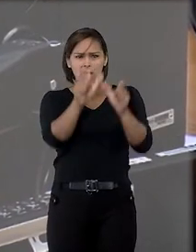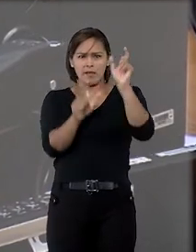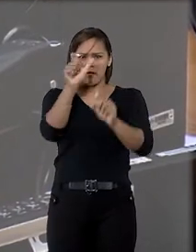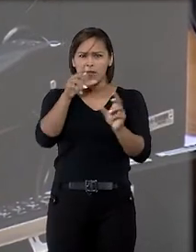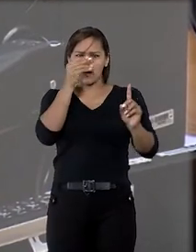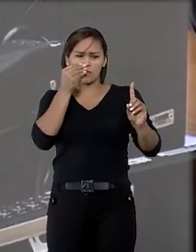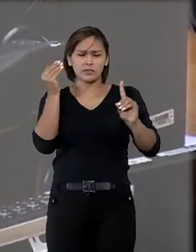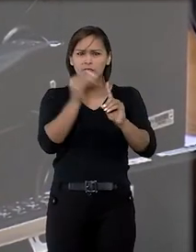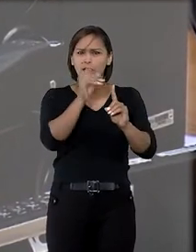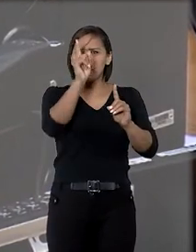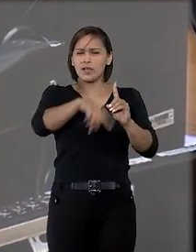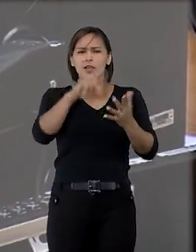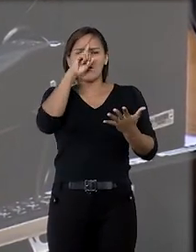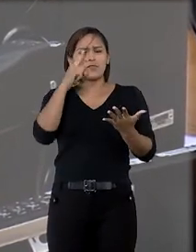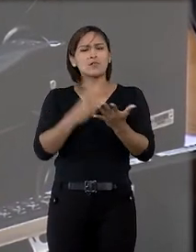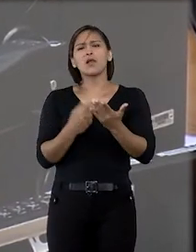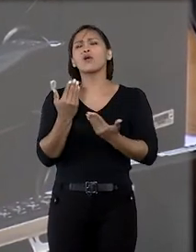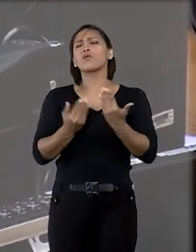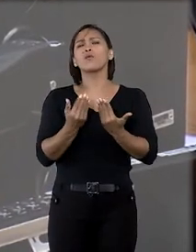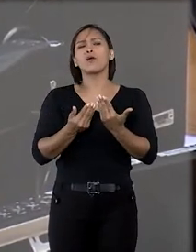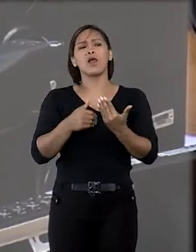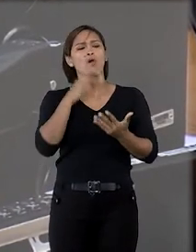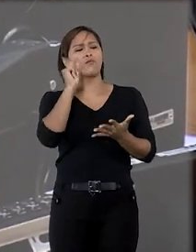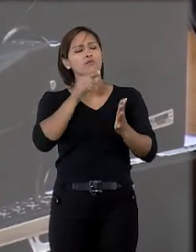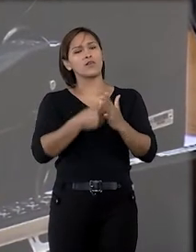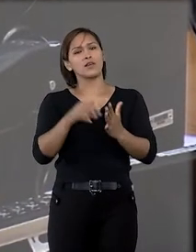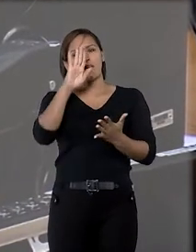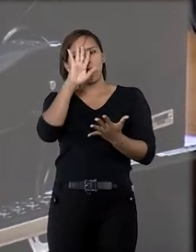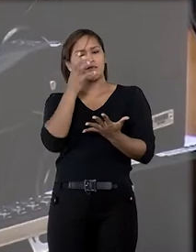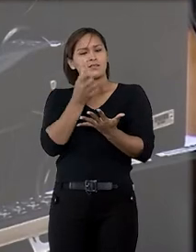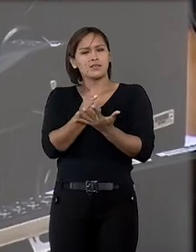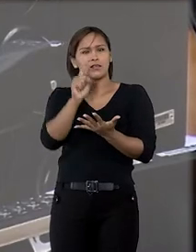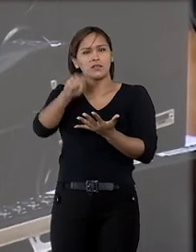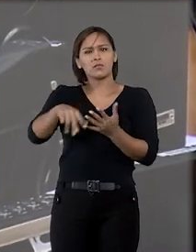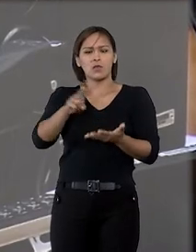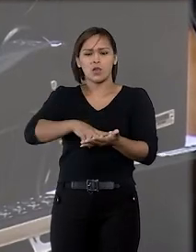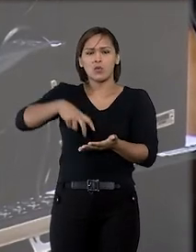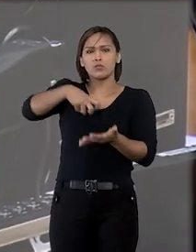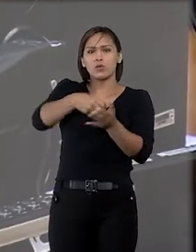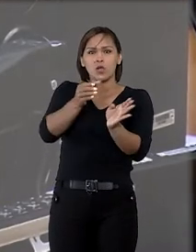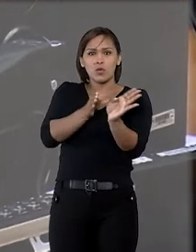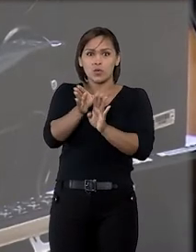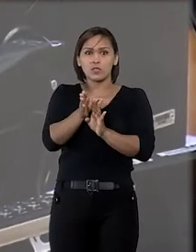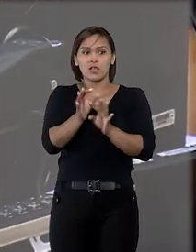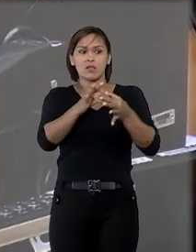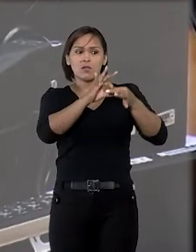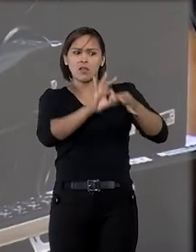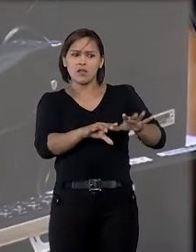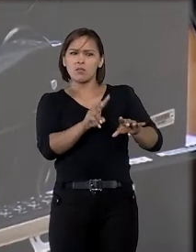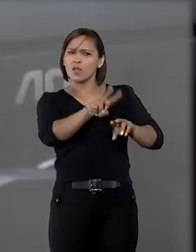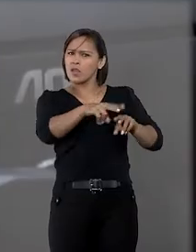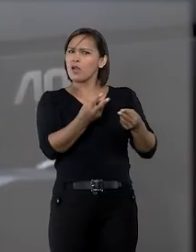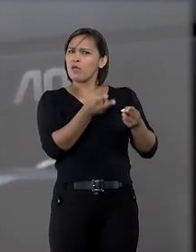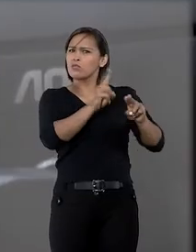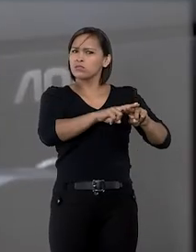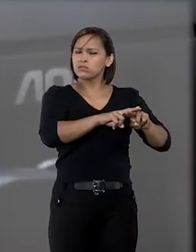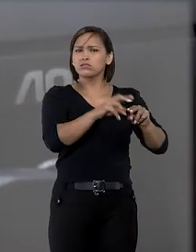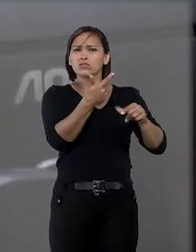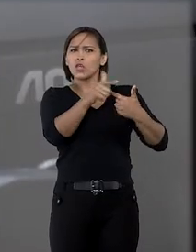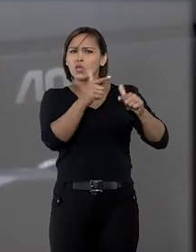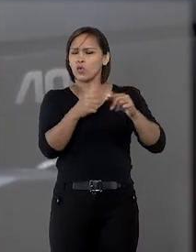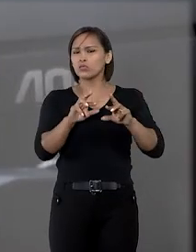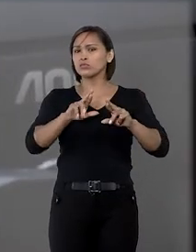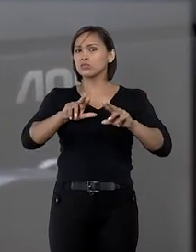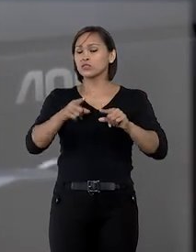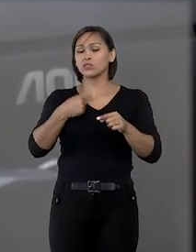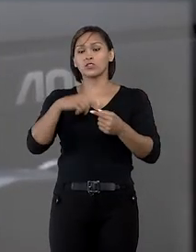não é possível confirmar quais elementos foram considerados pelo Conselho de Sentença para absolver alguns e condenar outros, já